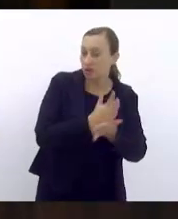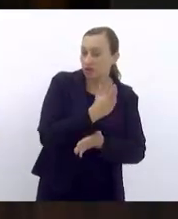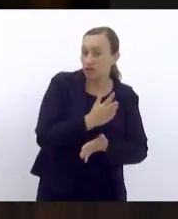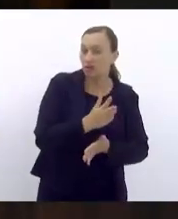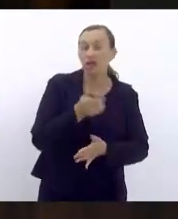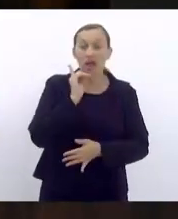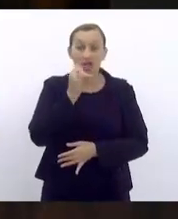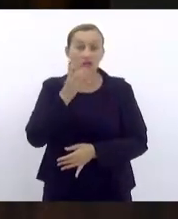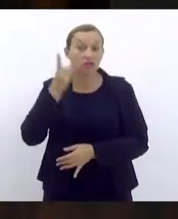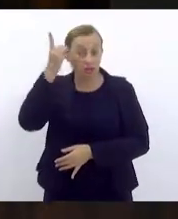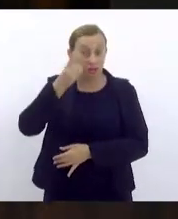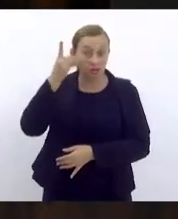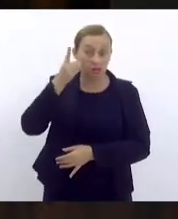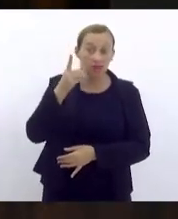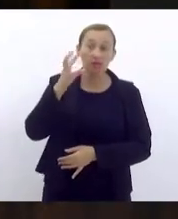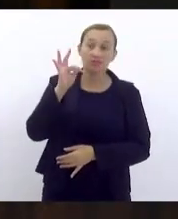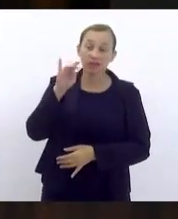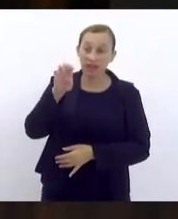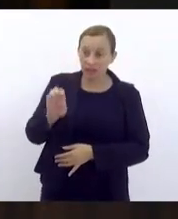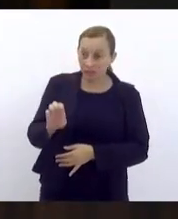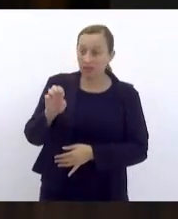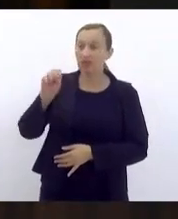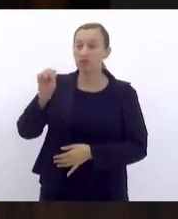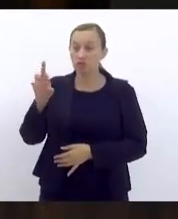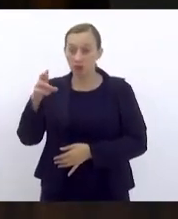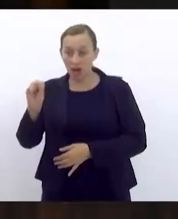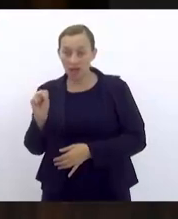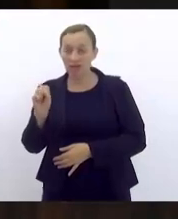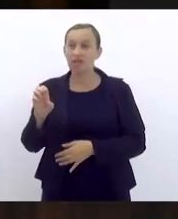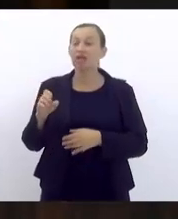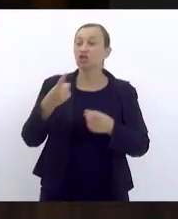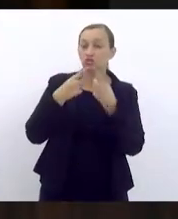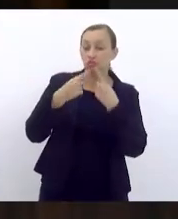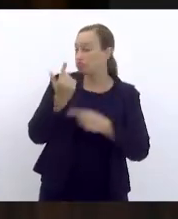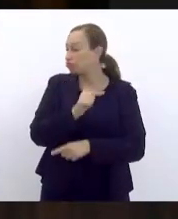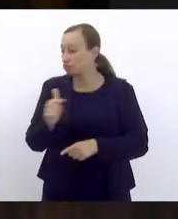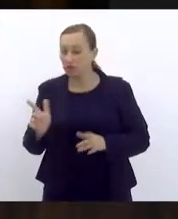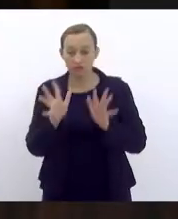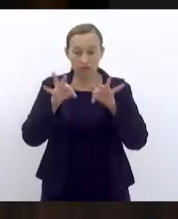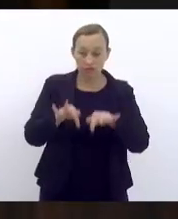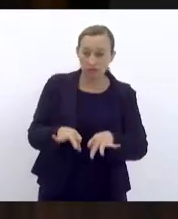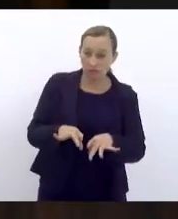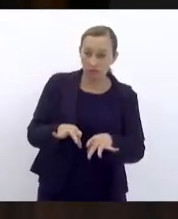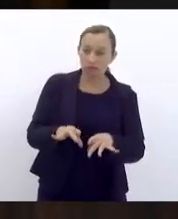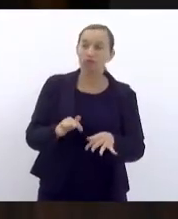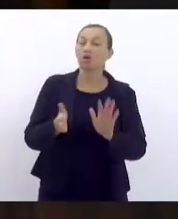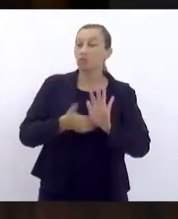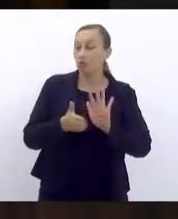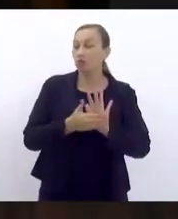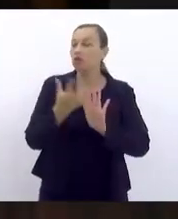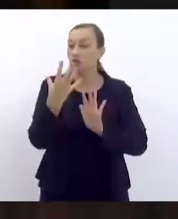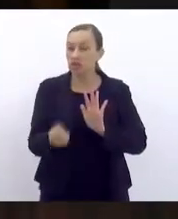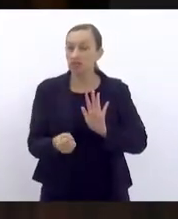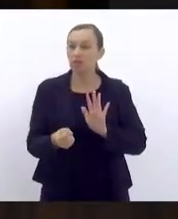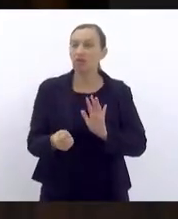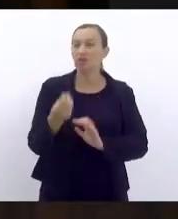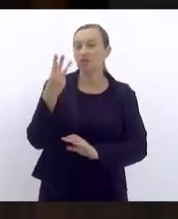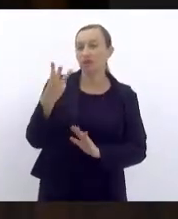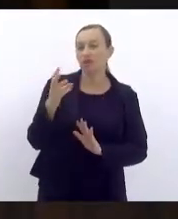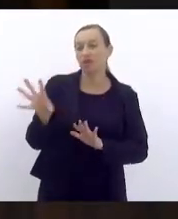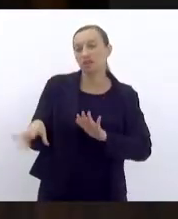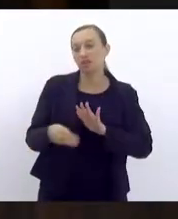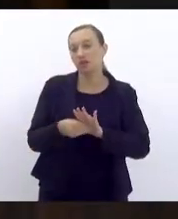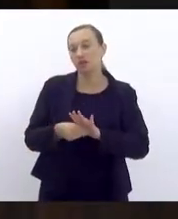deputado Felipe Soares em discussão não havendo quem queira discutir encerrada a discussão apresenta proposta recebeu três